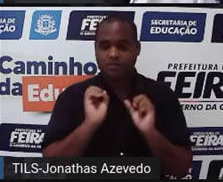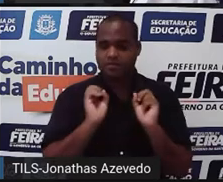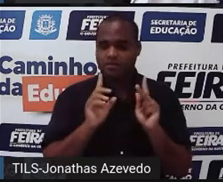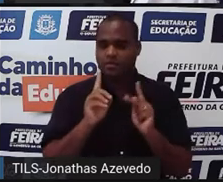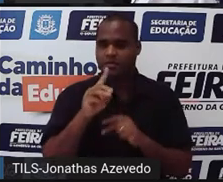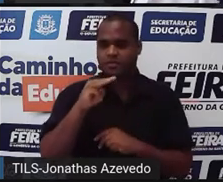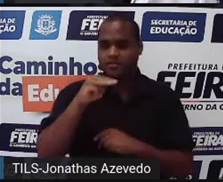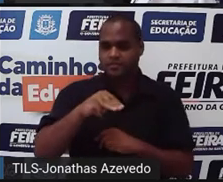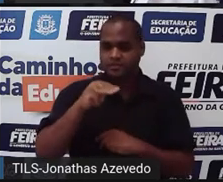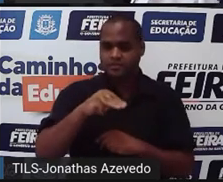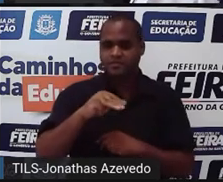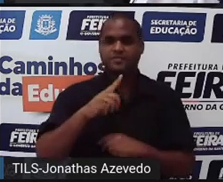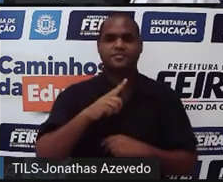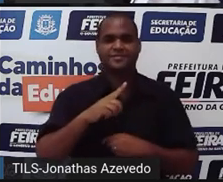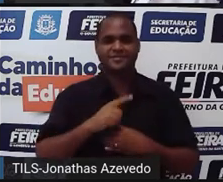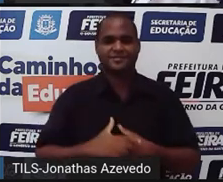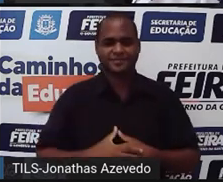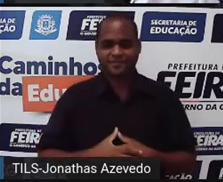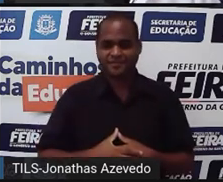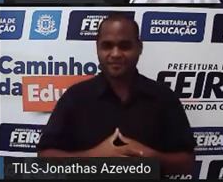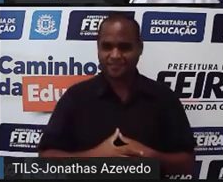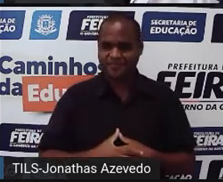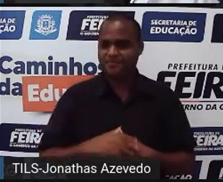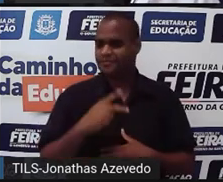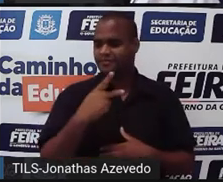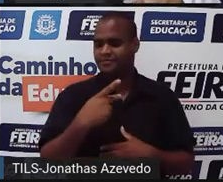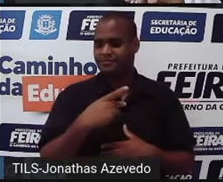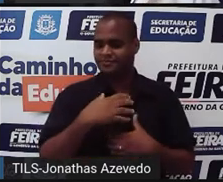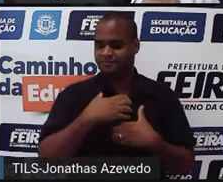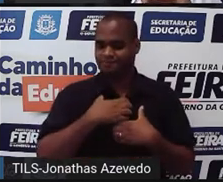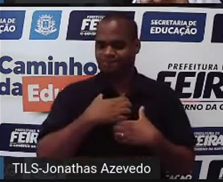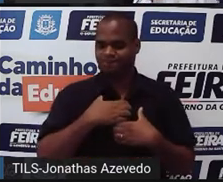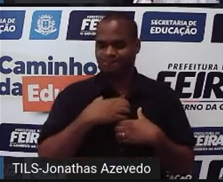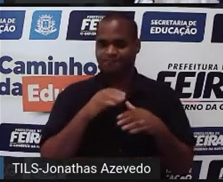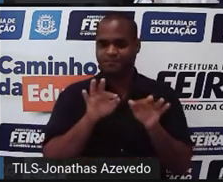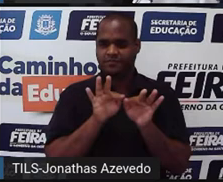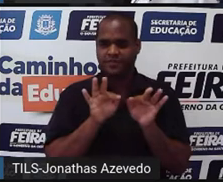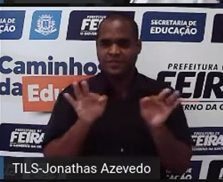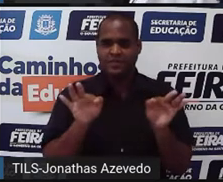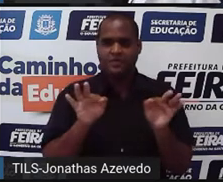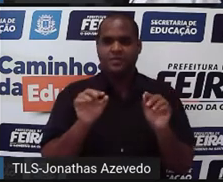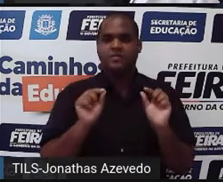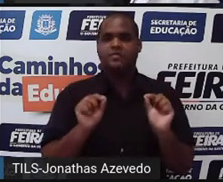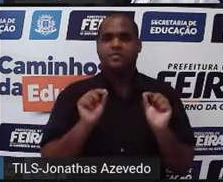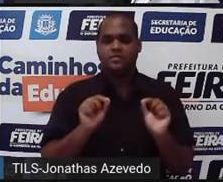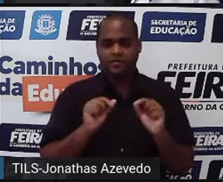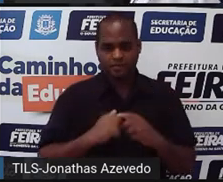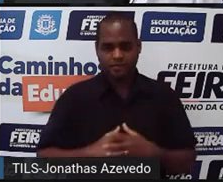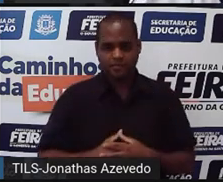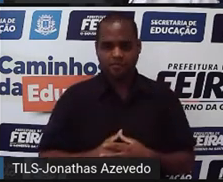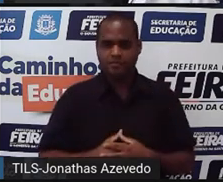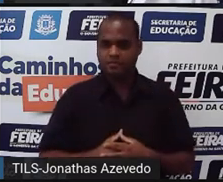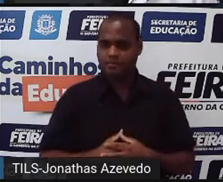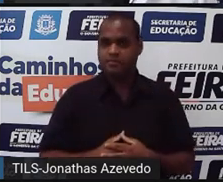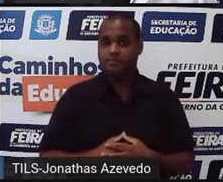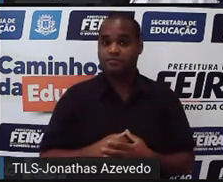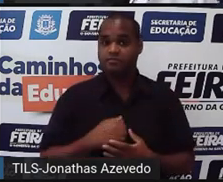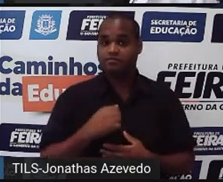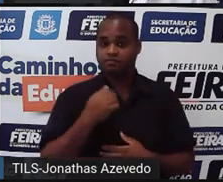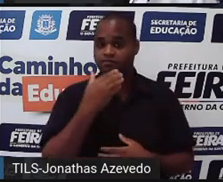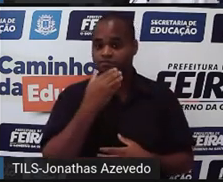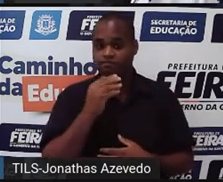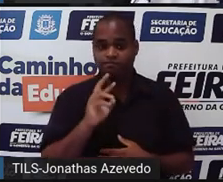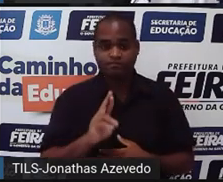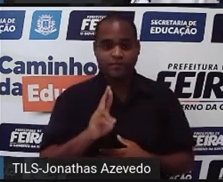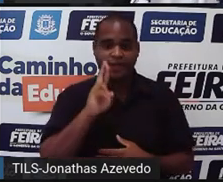minutinho, olha só qual é o sentido dessa frase. Pedro, o gerente do banco